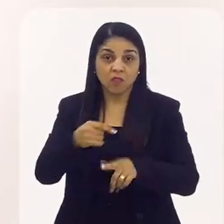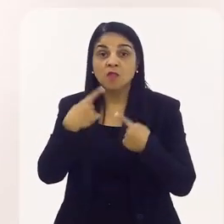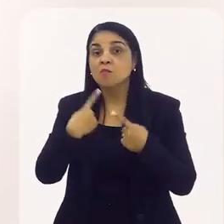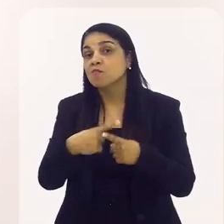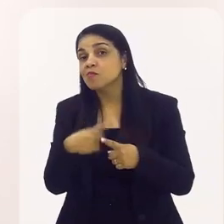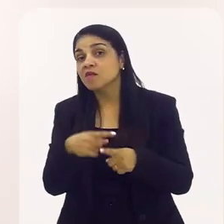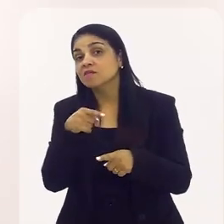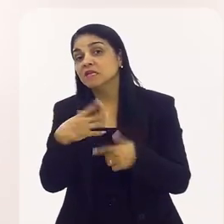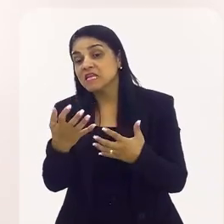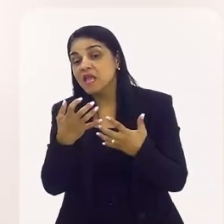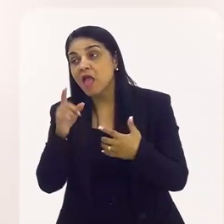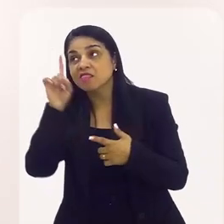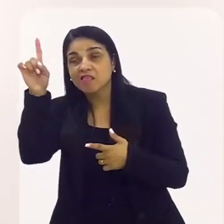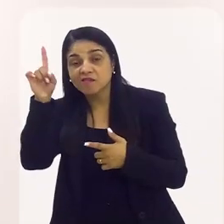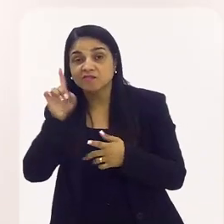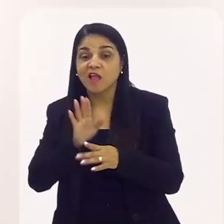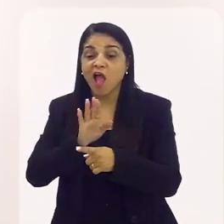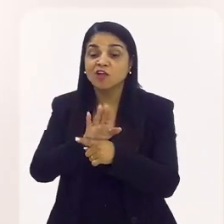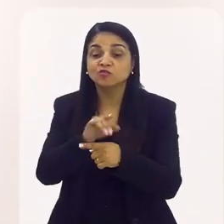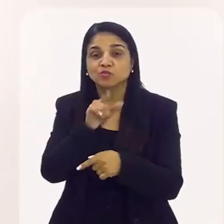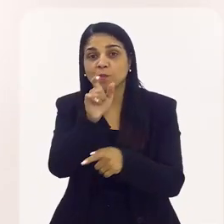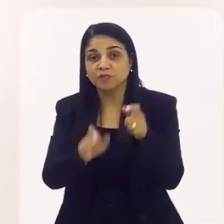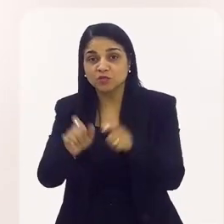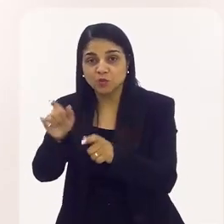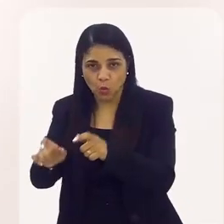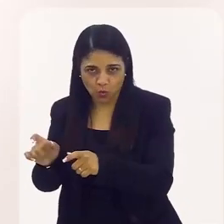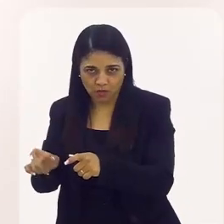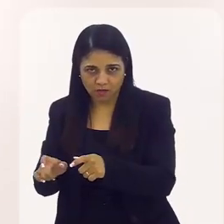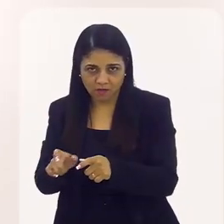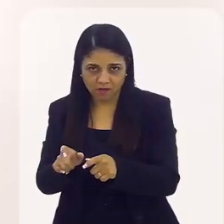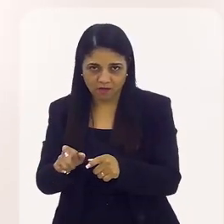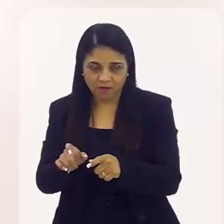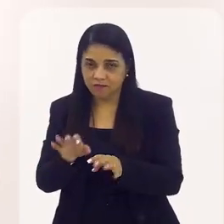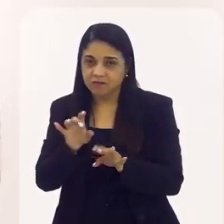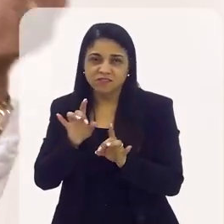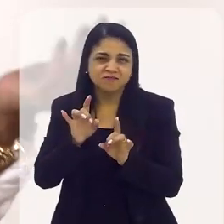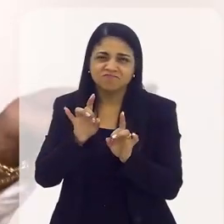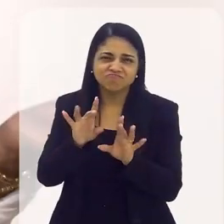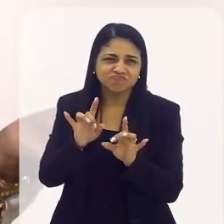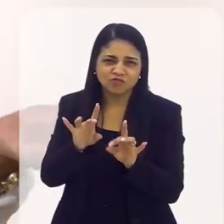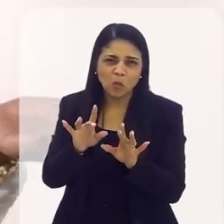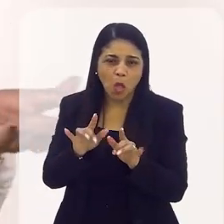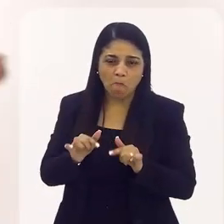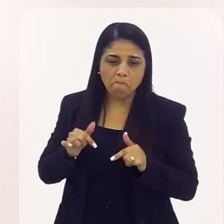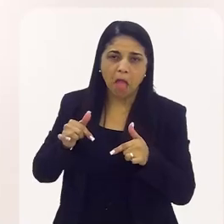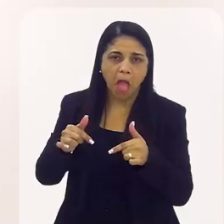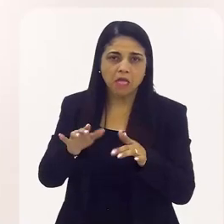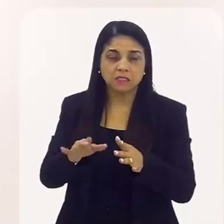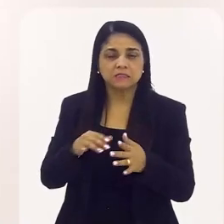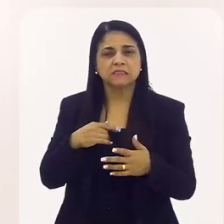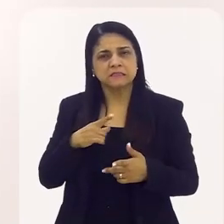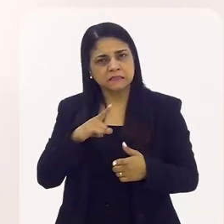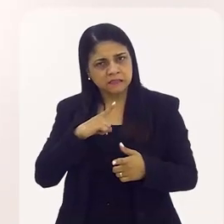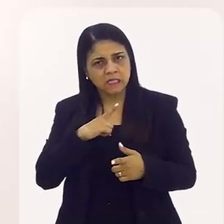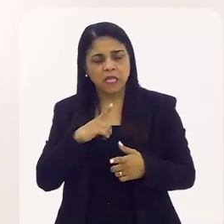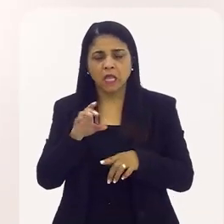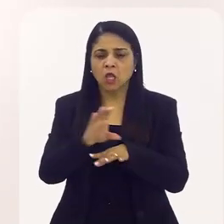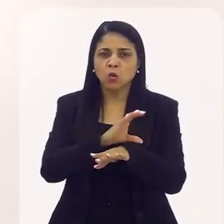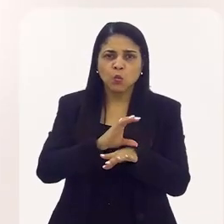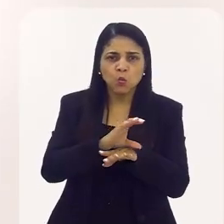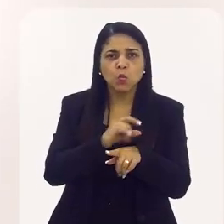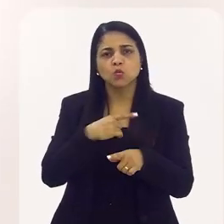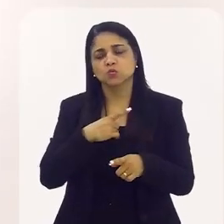Porque ele queria que você ajudasse alguém. E não é só em cursos, não, gente. Vai num